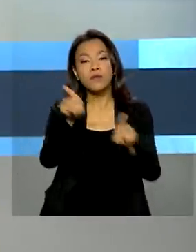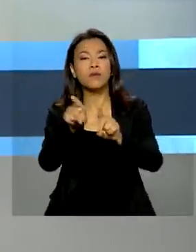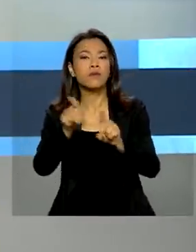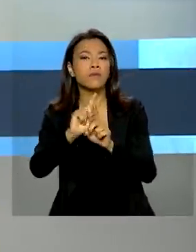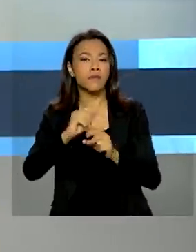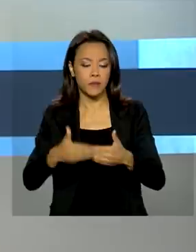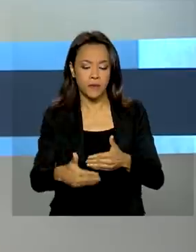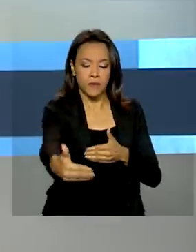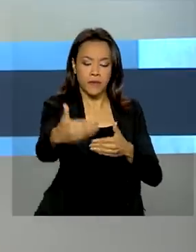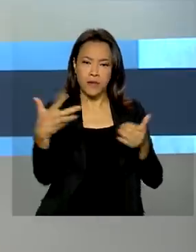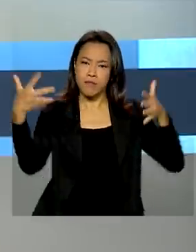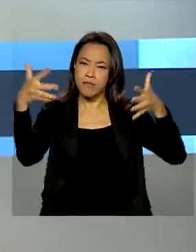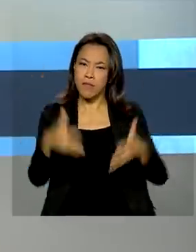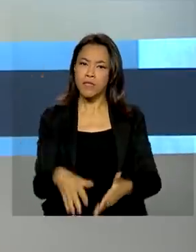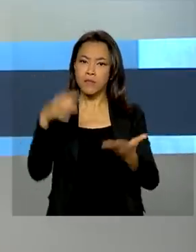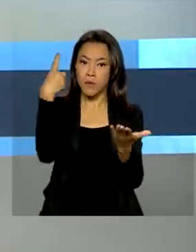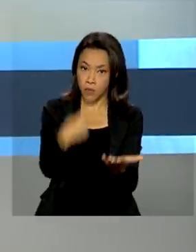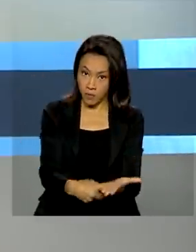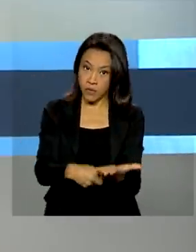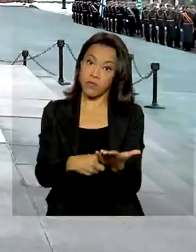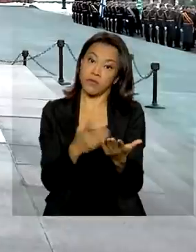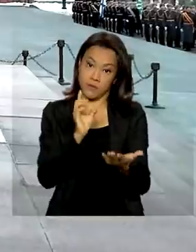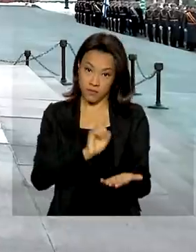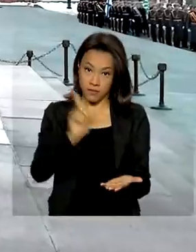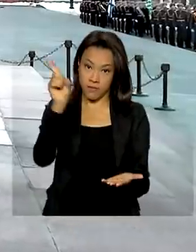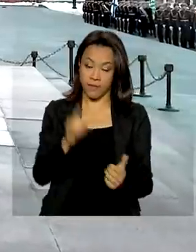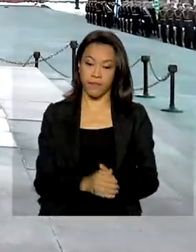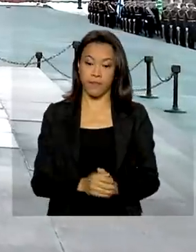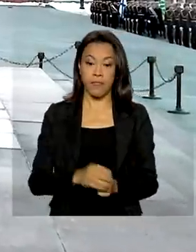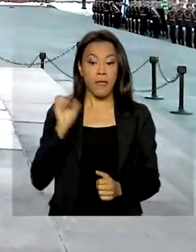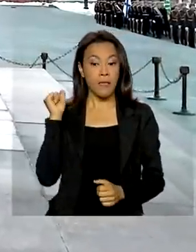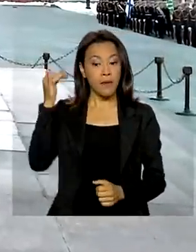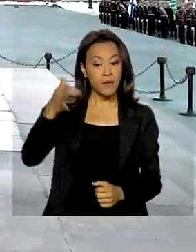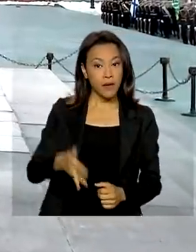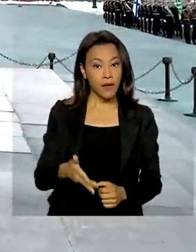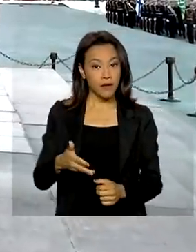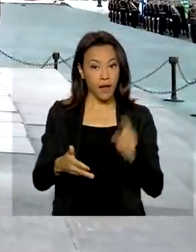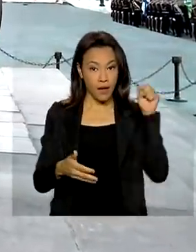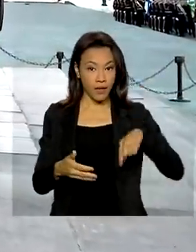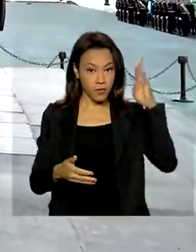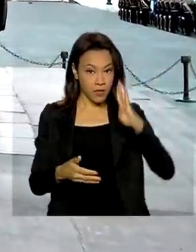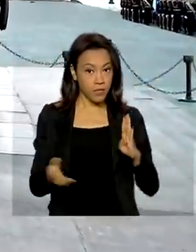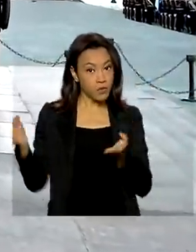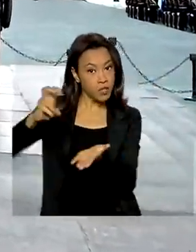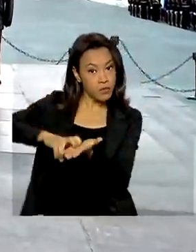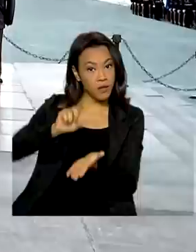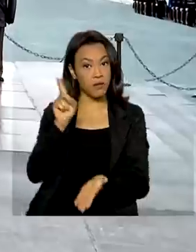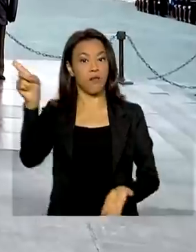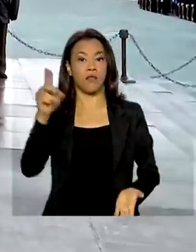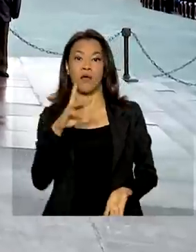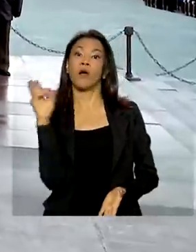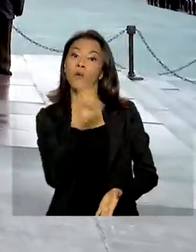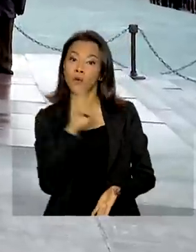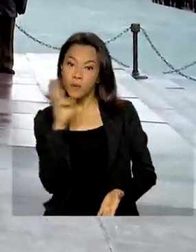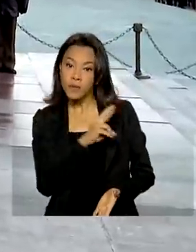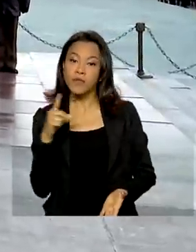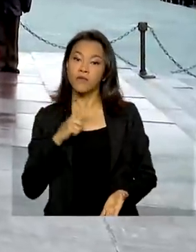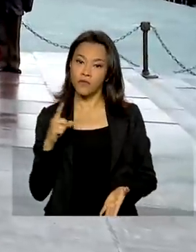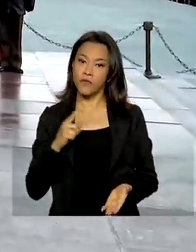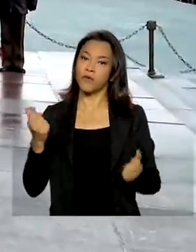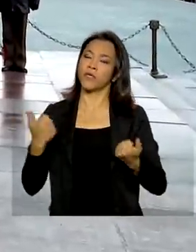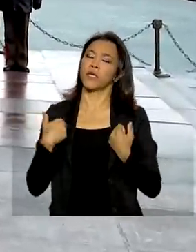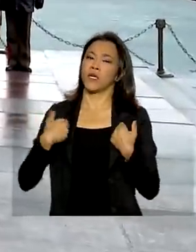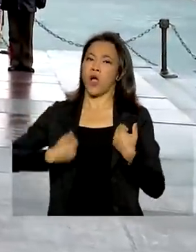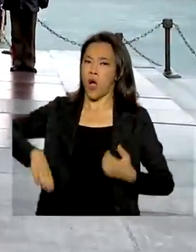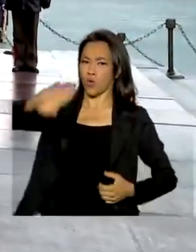participa de uma série de agendas oficiais. Nessa madrugada aqui no Brasil, de manhã lá na Rússia, ele foi recebido por autoridades